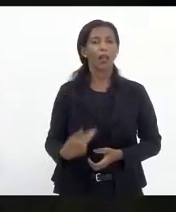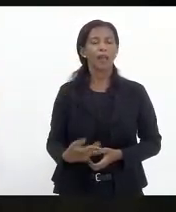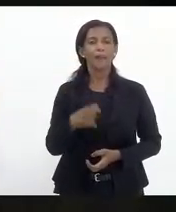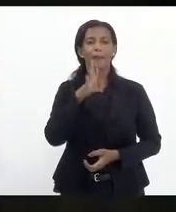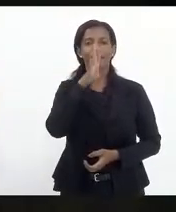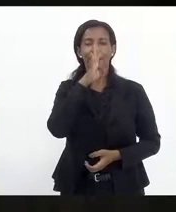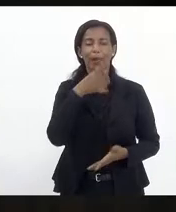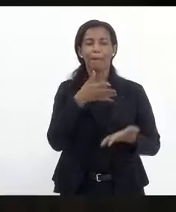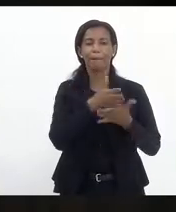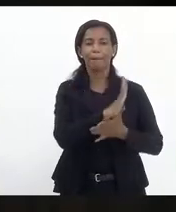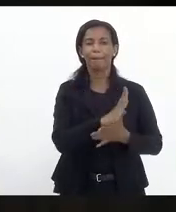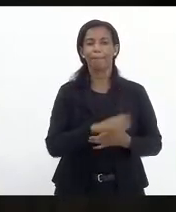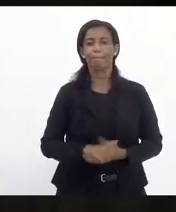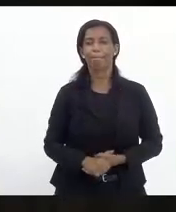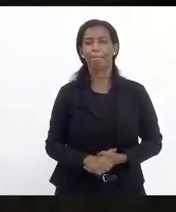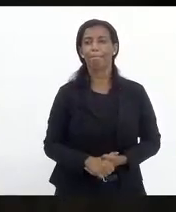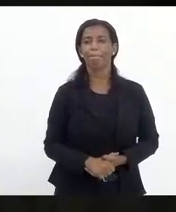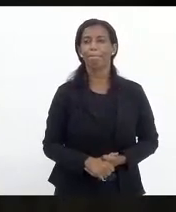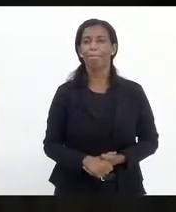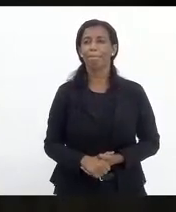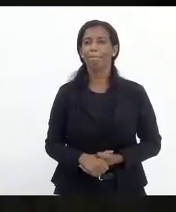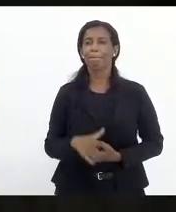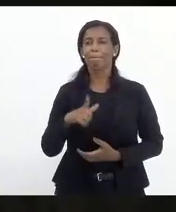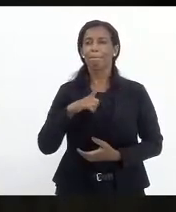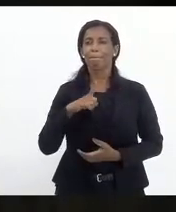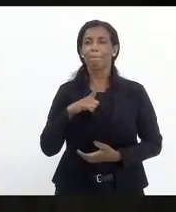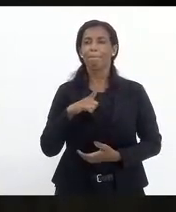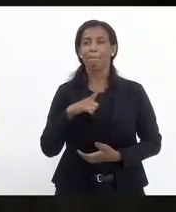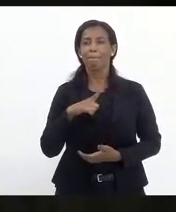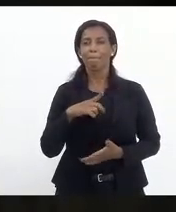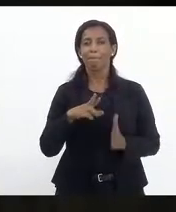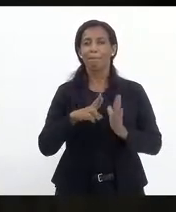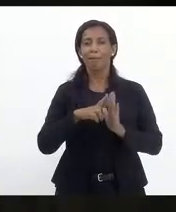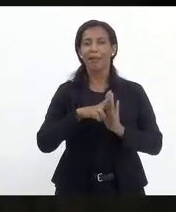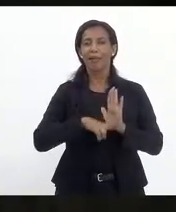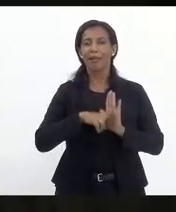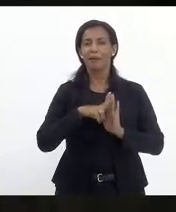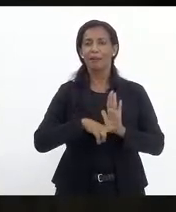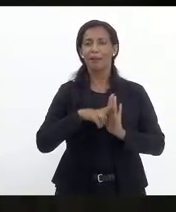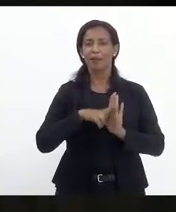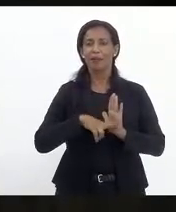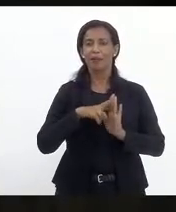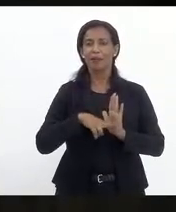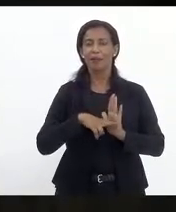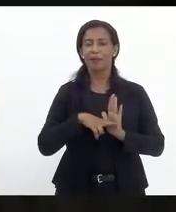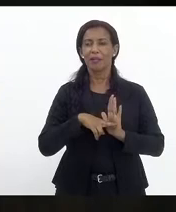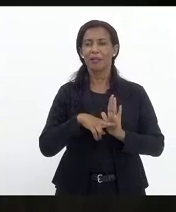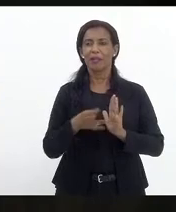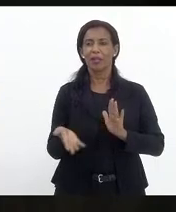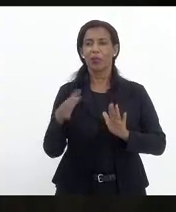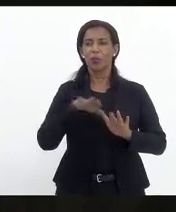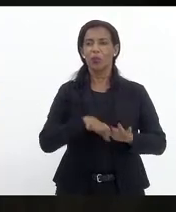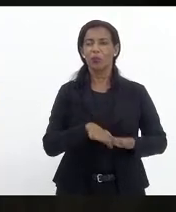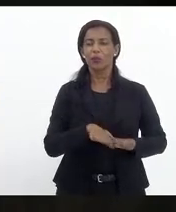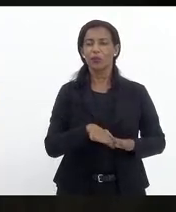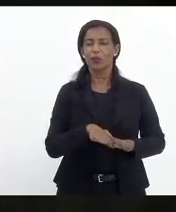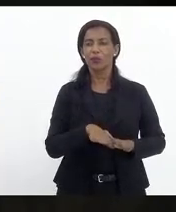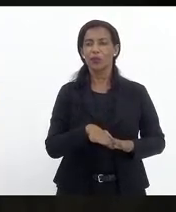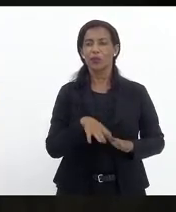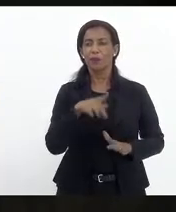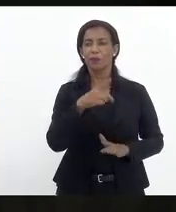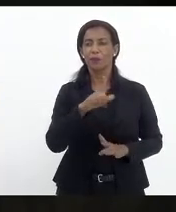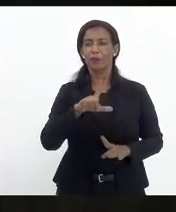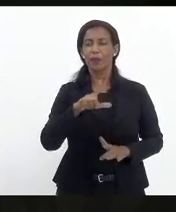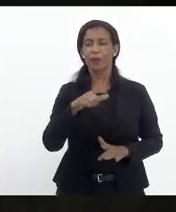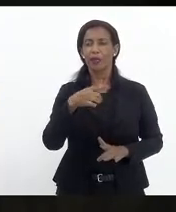nesse que não estão aprovados Há sobre a mesa requerimentos requer a inclusão do projeto